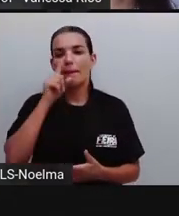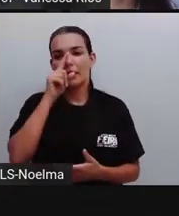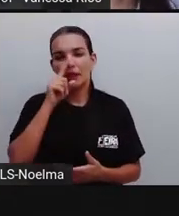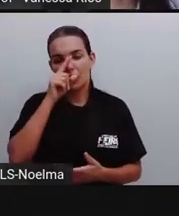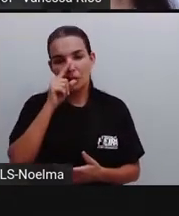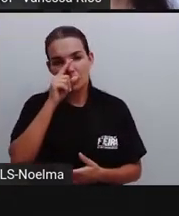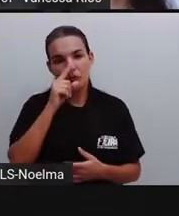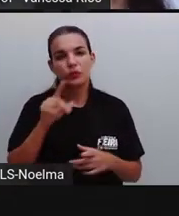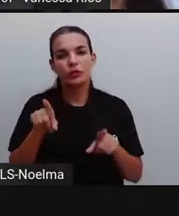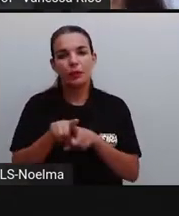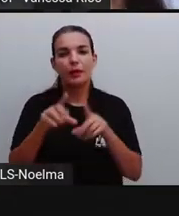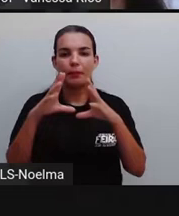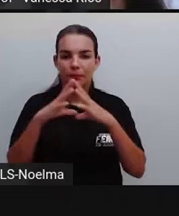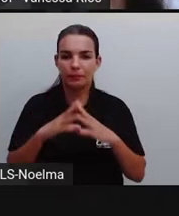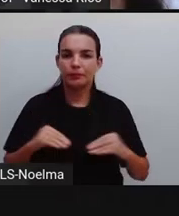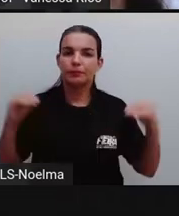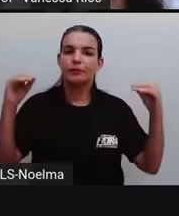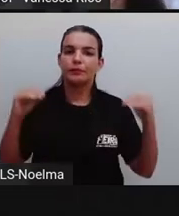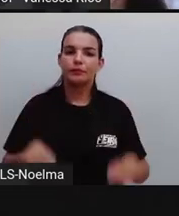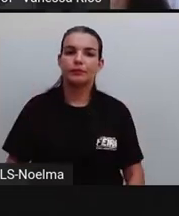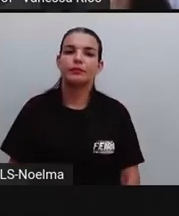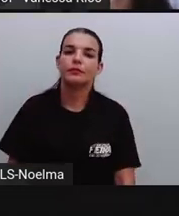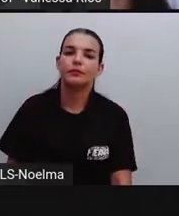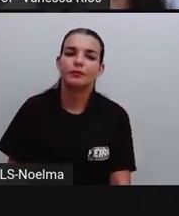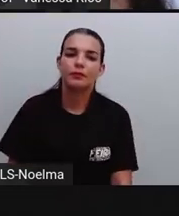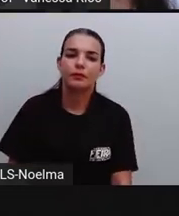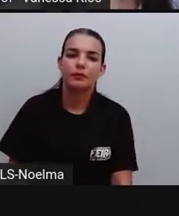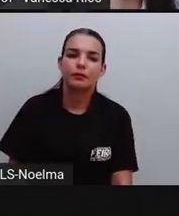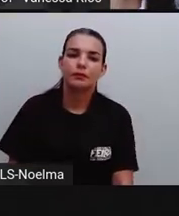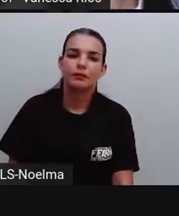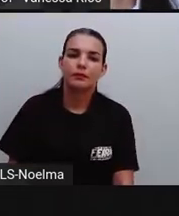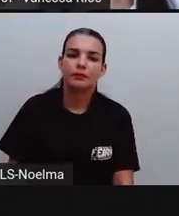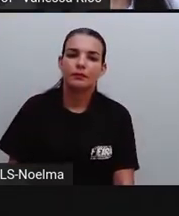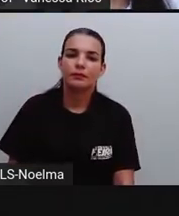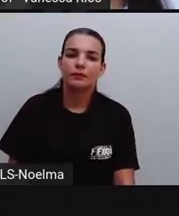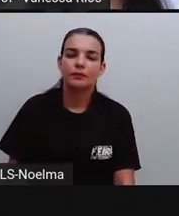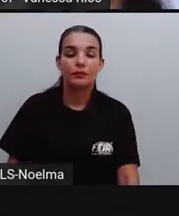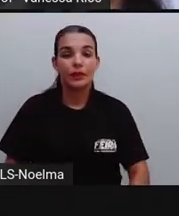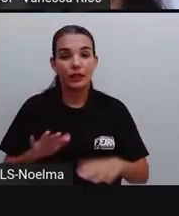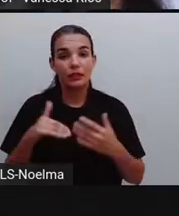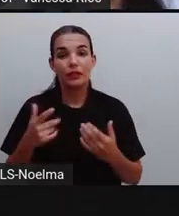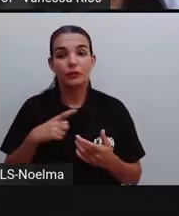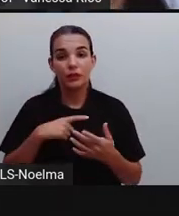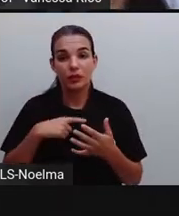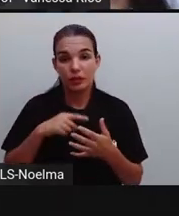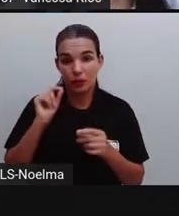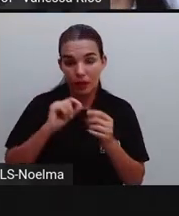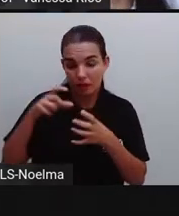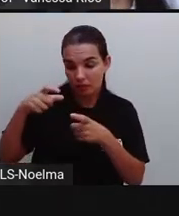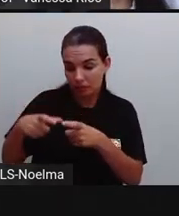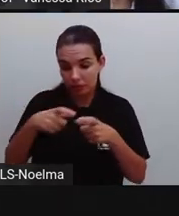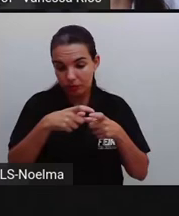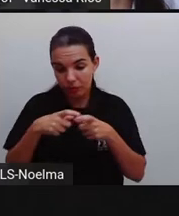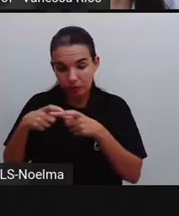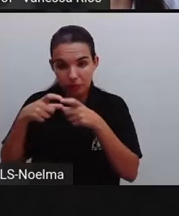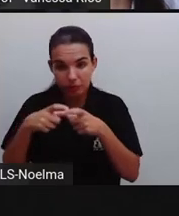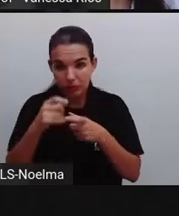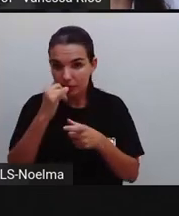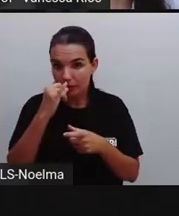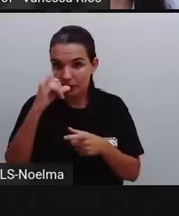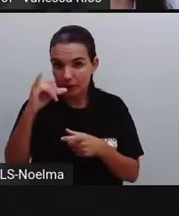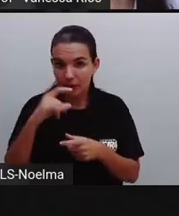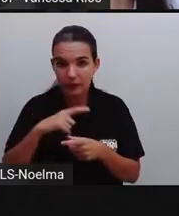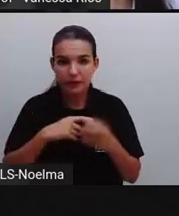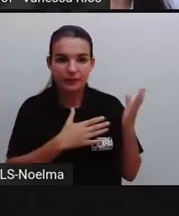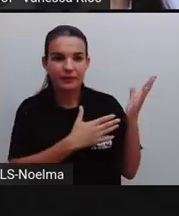as fontes também podem aí se fundarem, acabar. Entre aí as fontes de energia renováveis, a gente